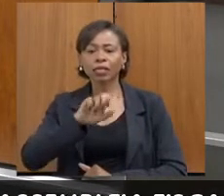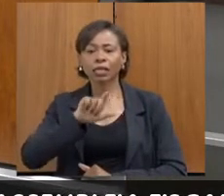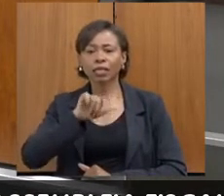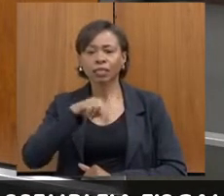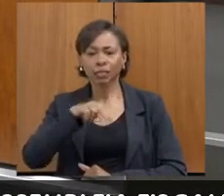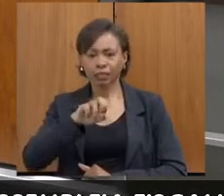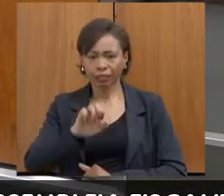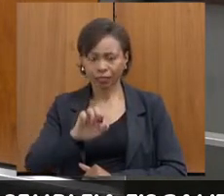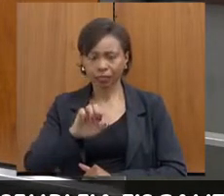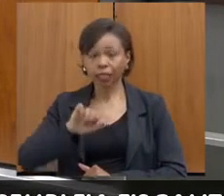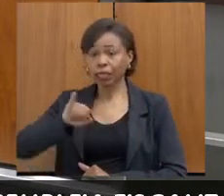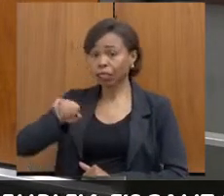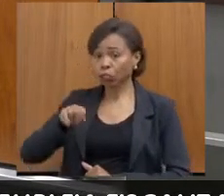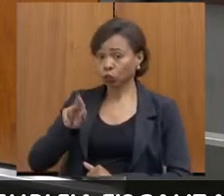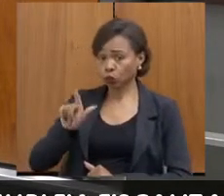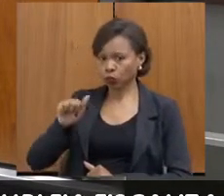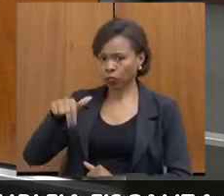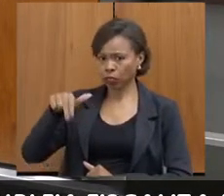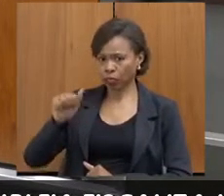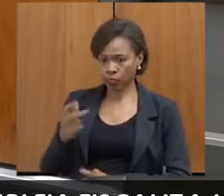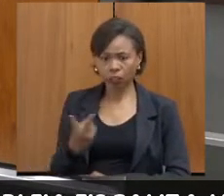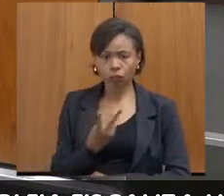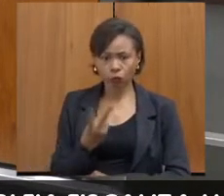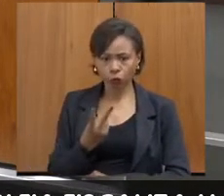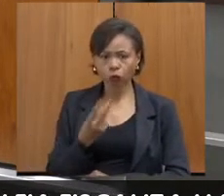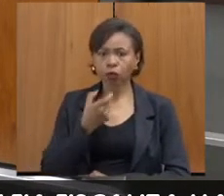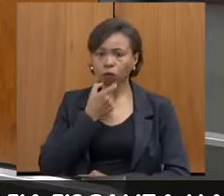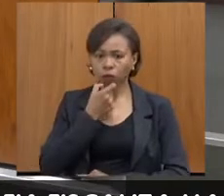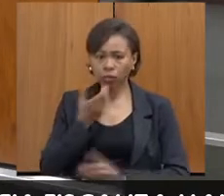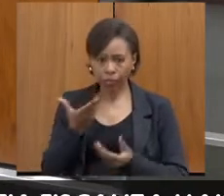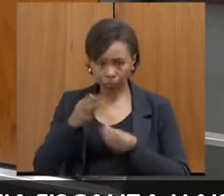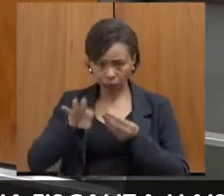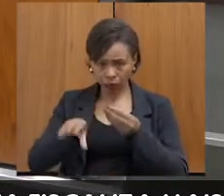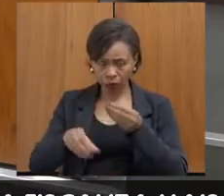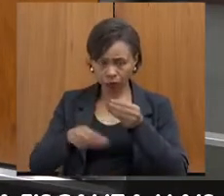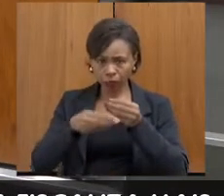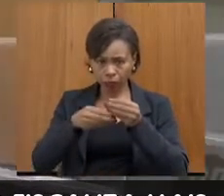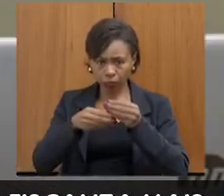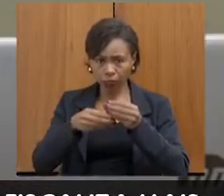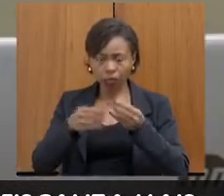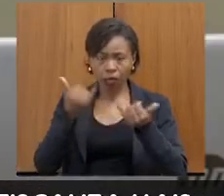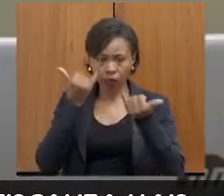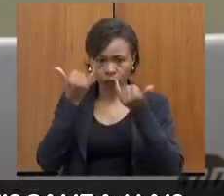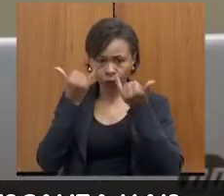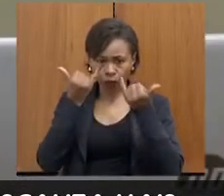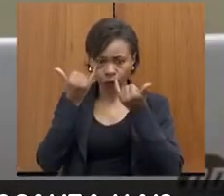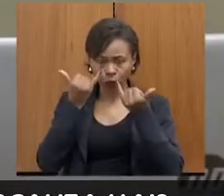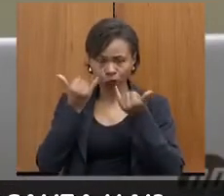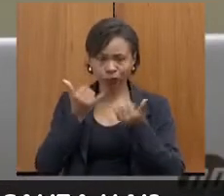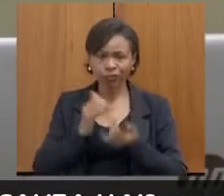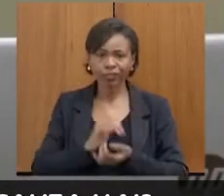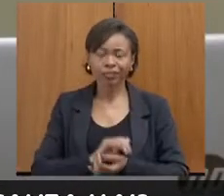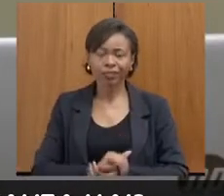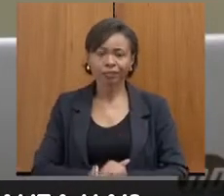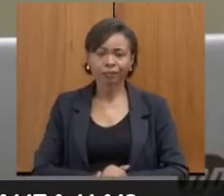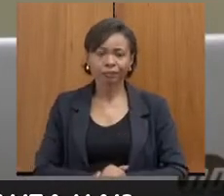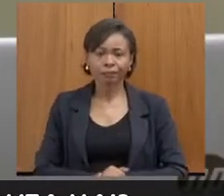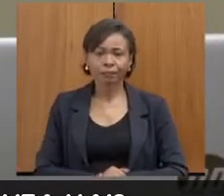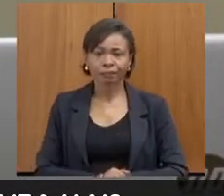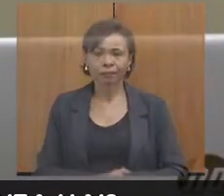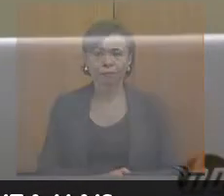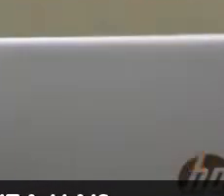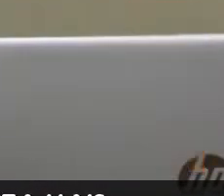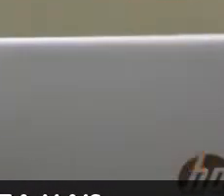são também do município de Nova Lima, se vocês gostariam de completar as informações trazidas aqui pela doutora Jéssica.